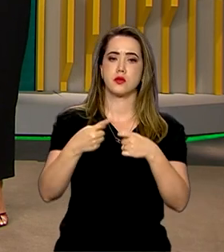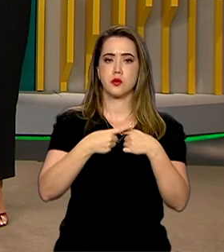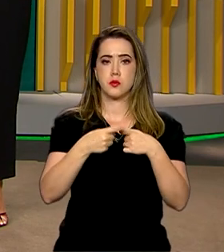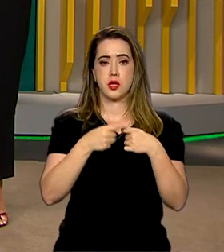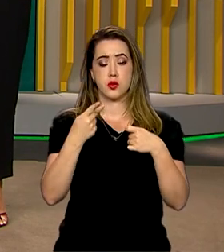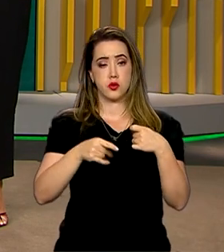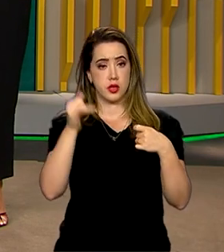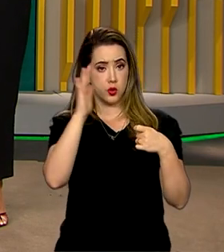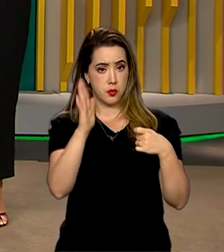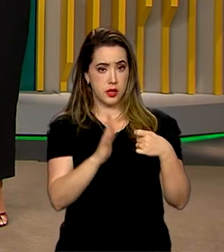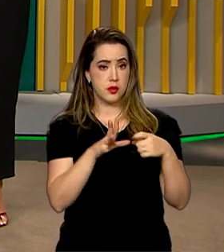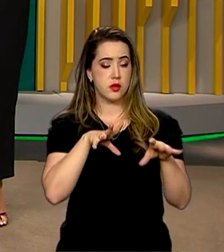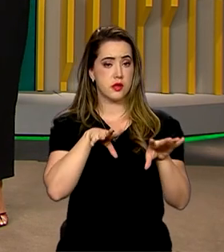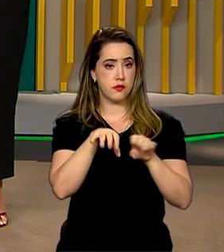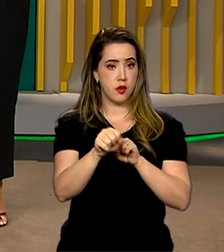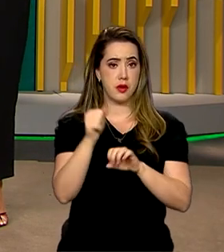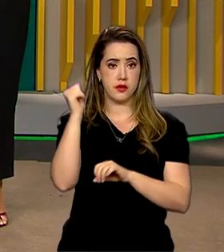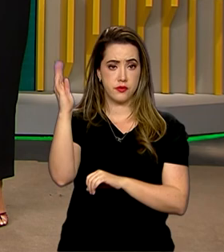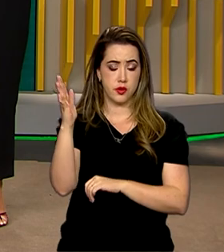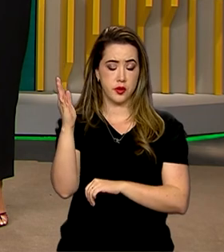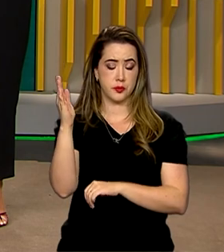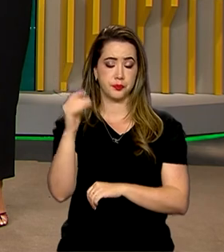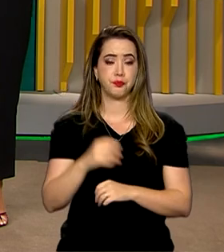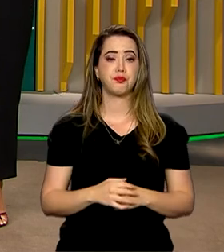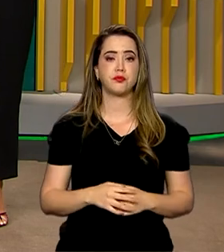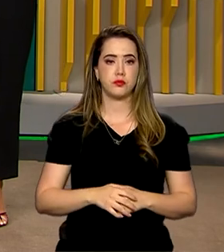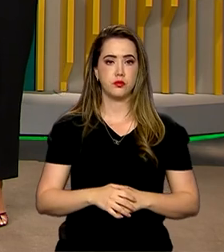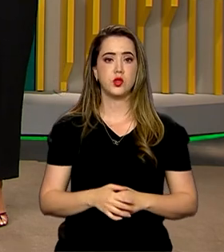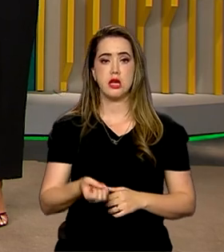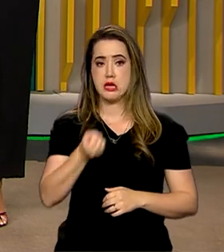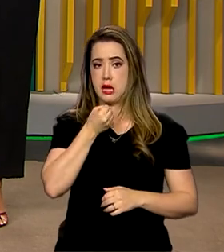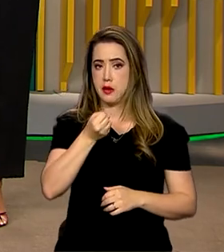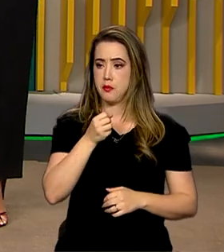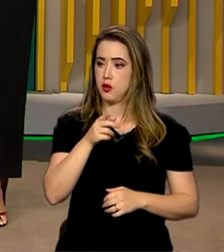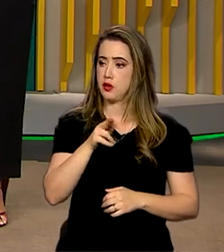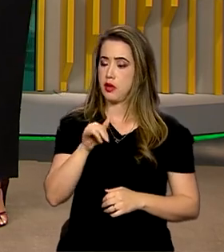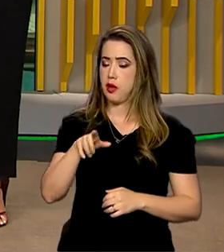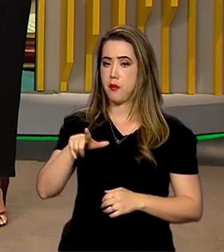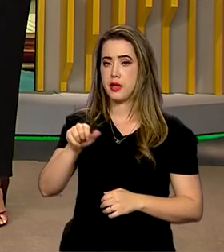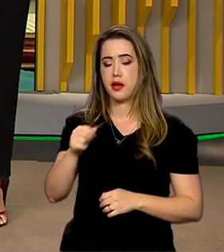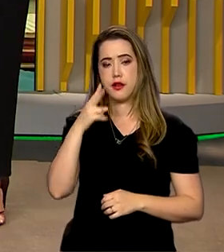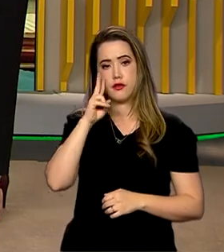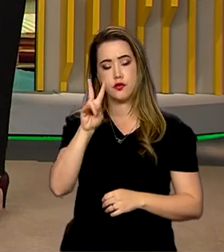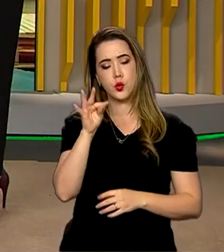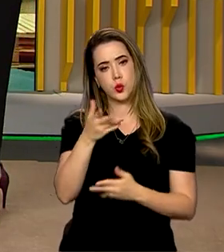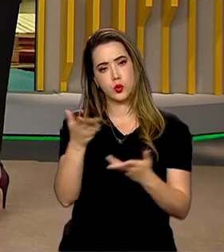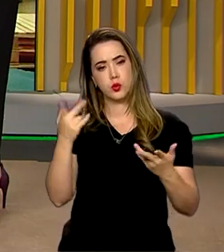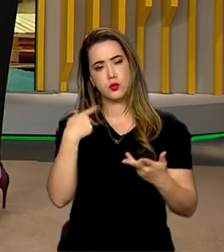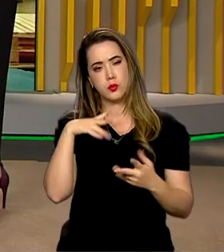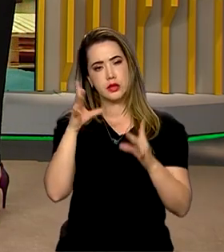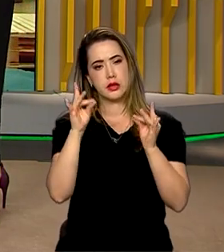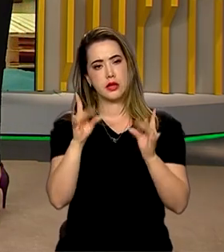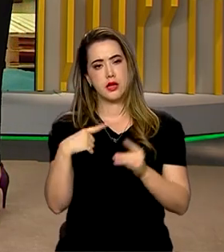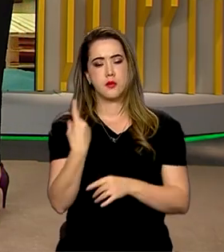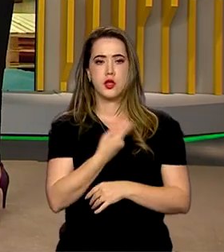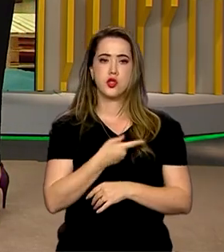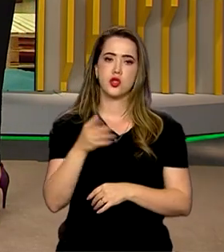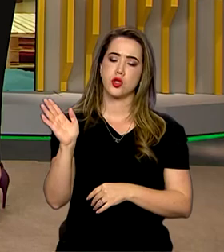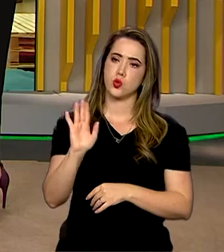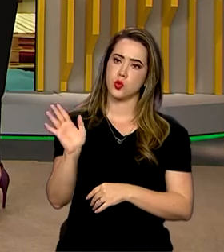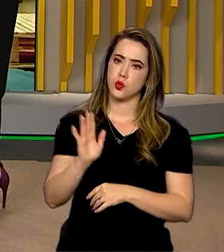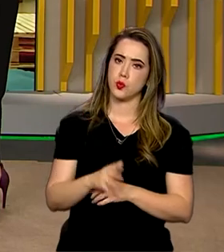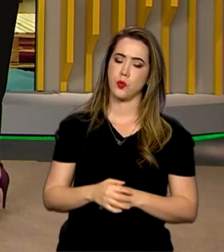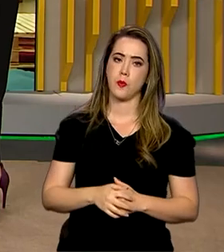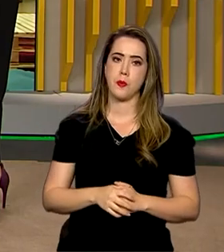brasileiros que se formaram fora do país. E a repórter Gabriela Noronha acompanhou tudo por lá e traz os detalhes ao vivo pra